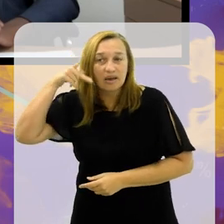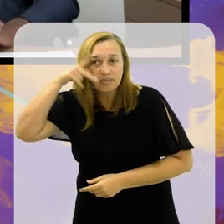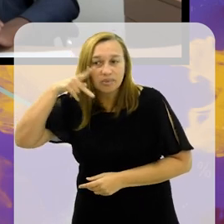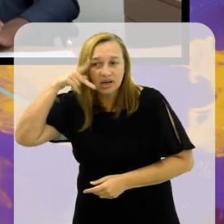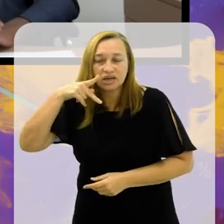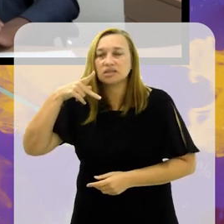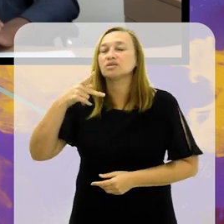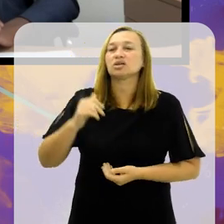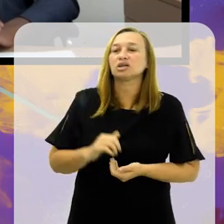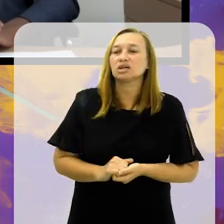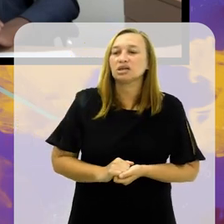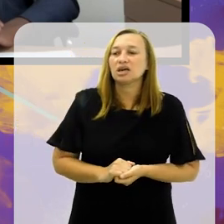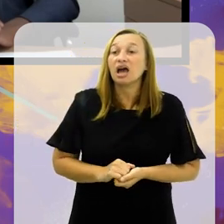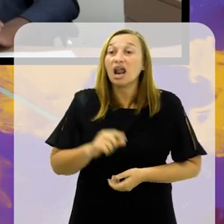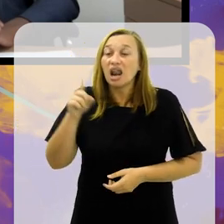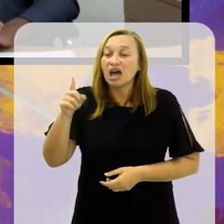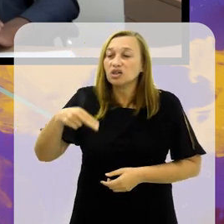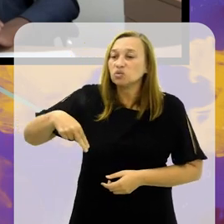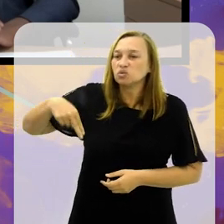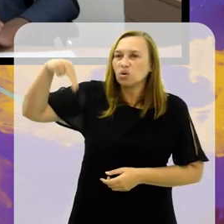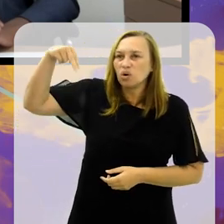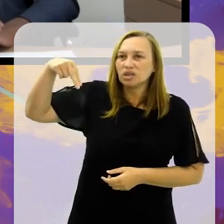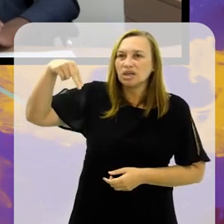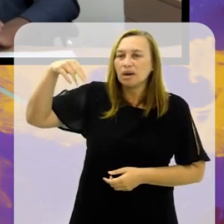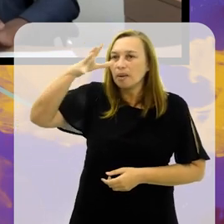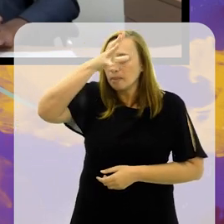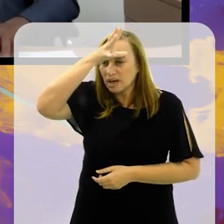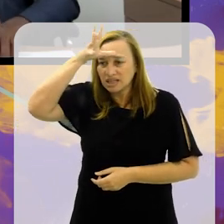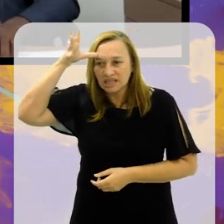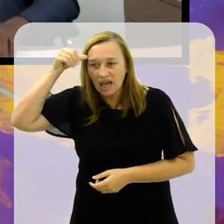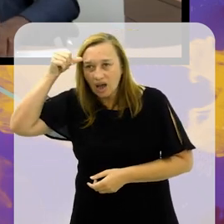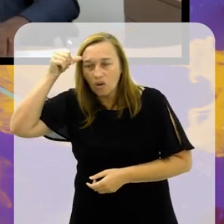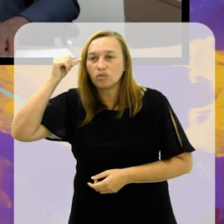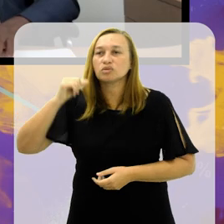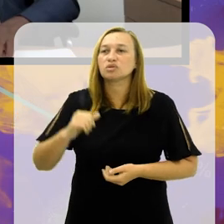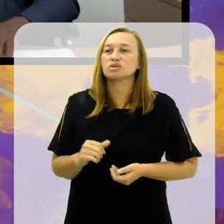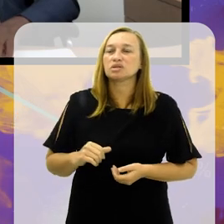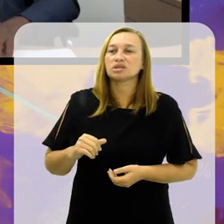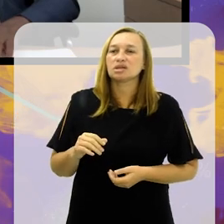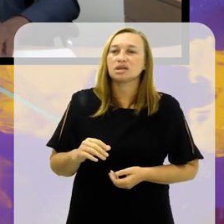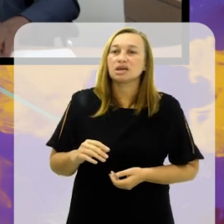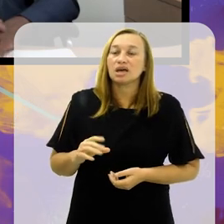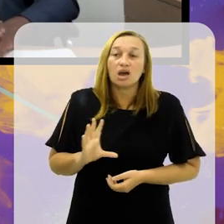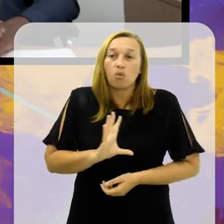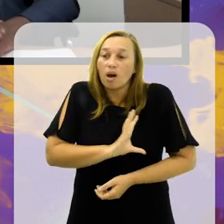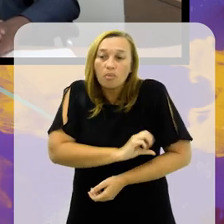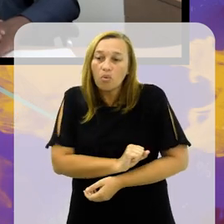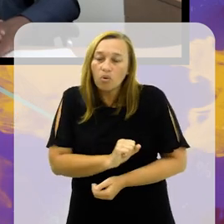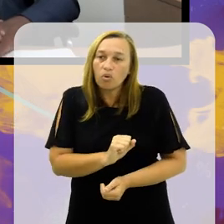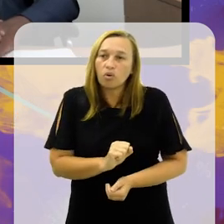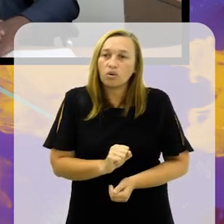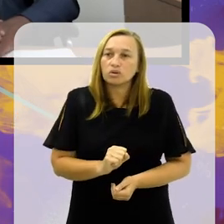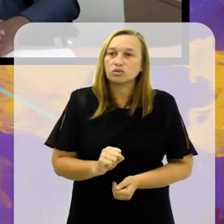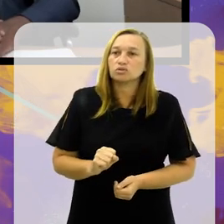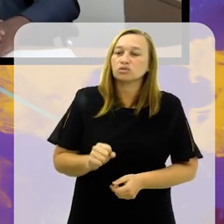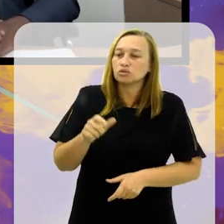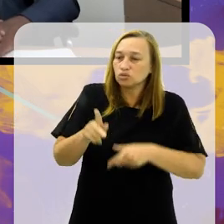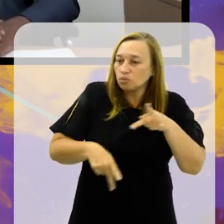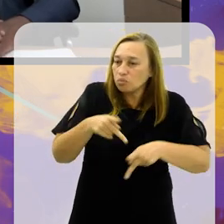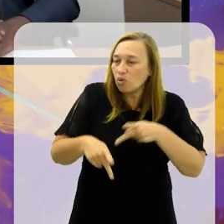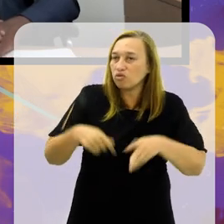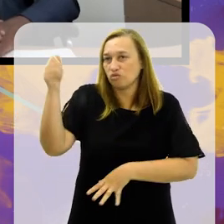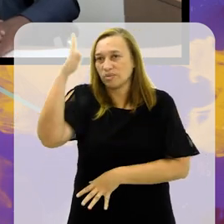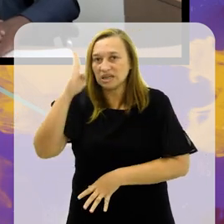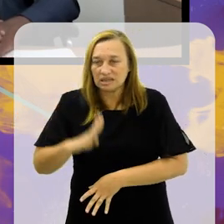norte do país, em Manaus, o Manauara, enfim, o futebol é a paixão do brasileiro. É paixão. Então, essa